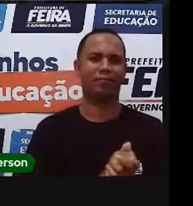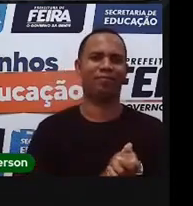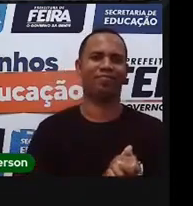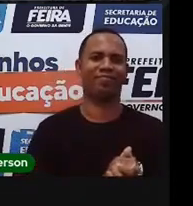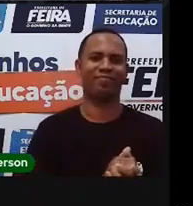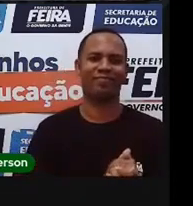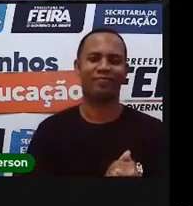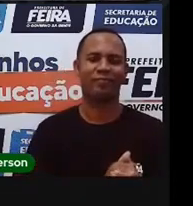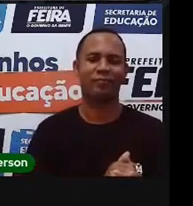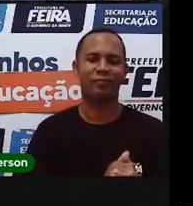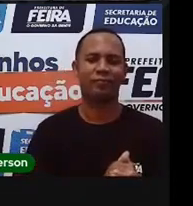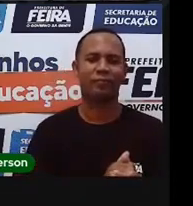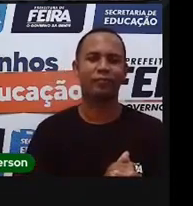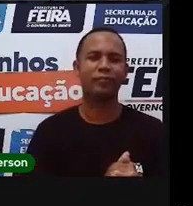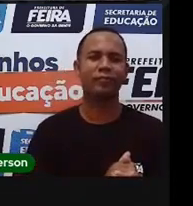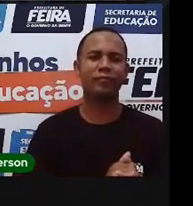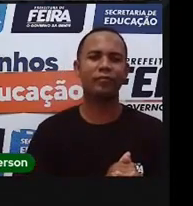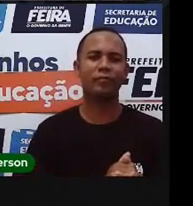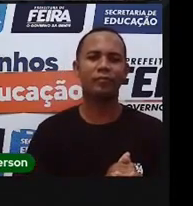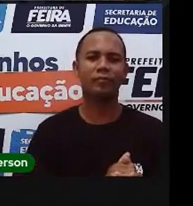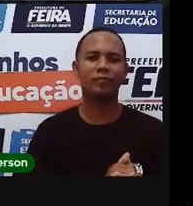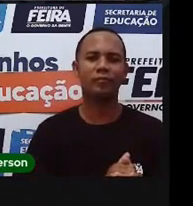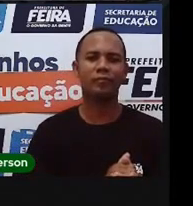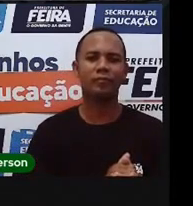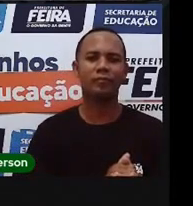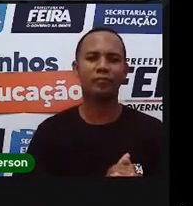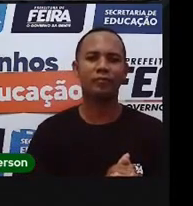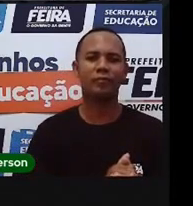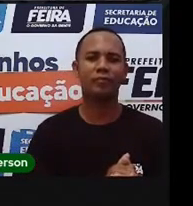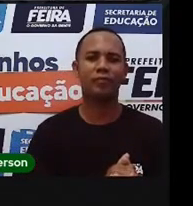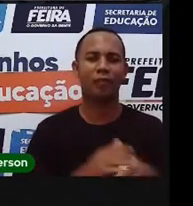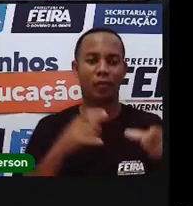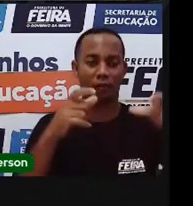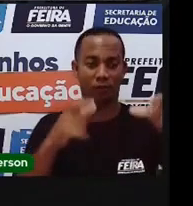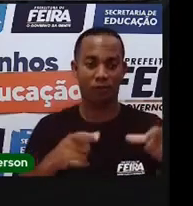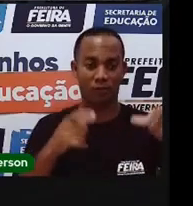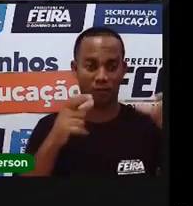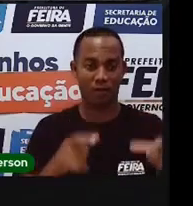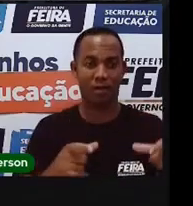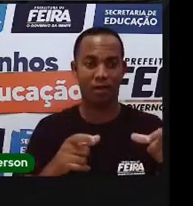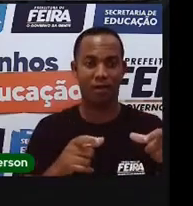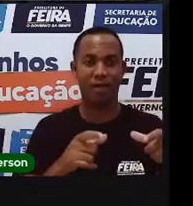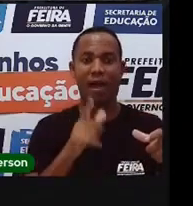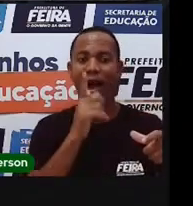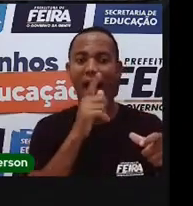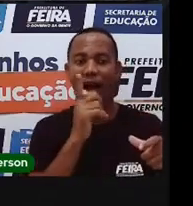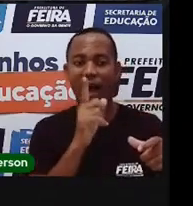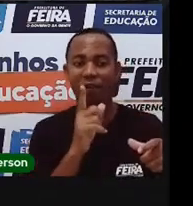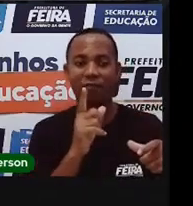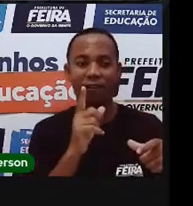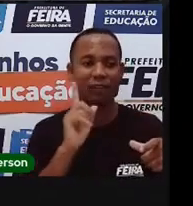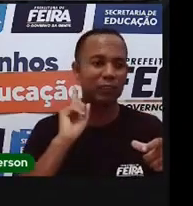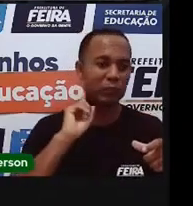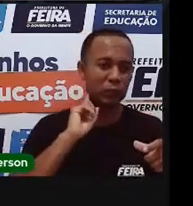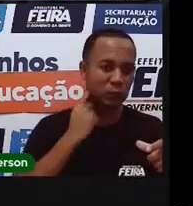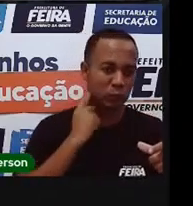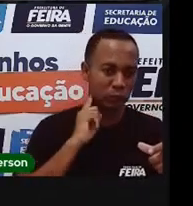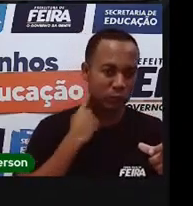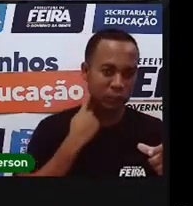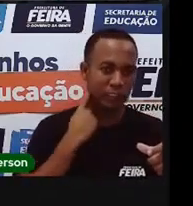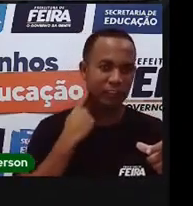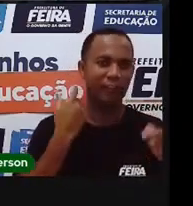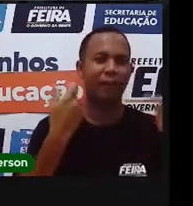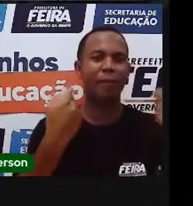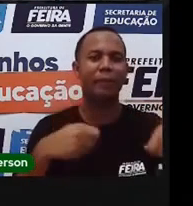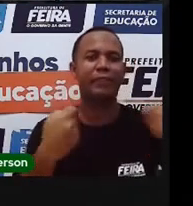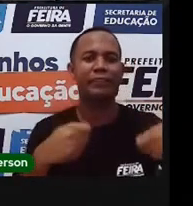Bom, estação de tratamento de água e esgoto. Bom, a gente sabe, né, que água, ela é